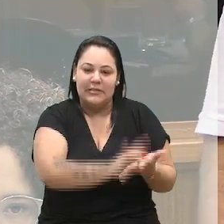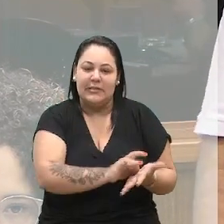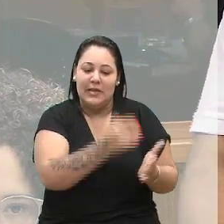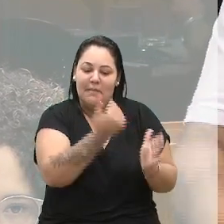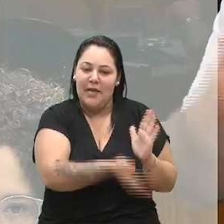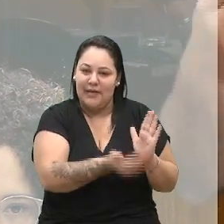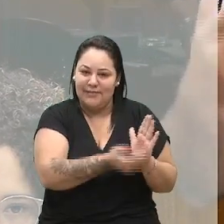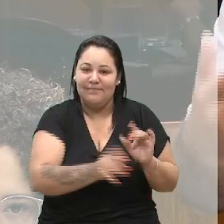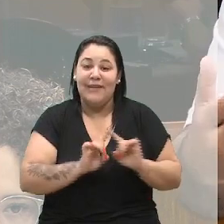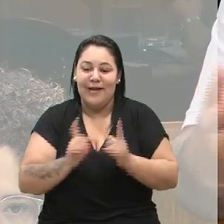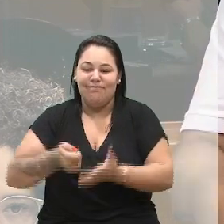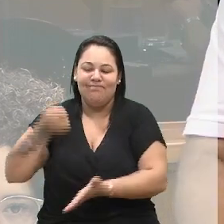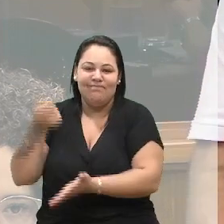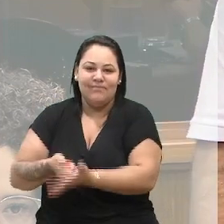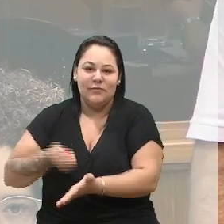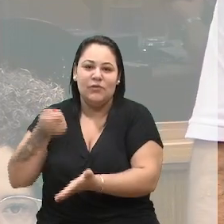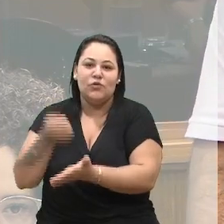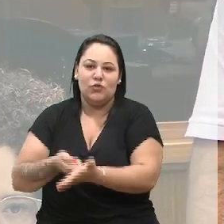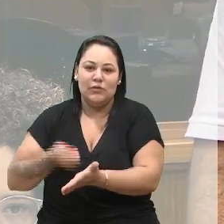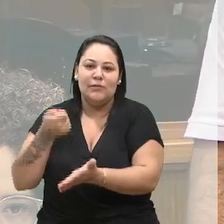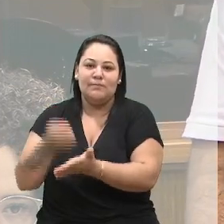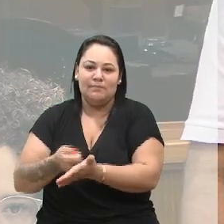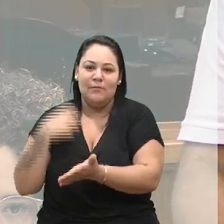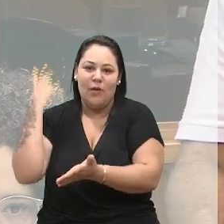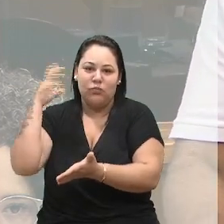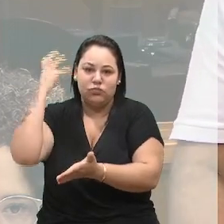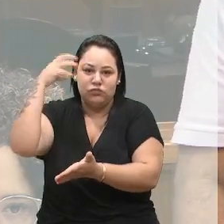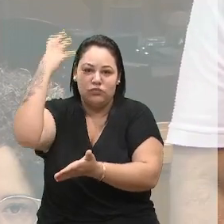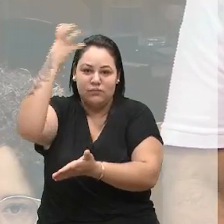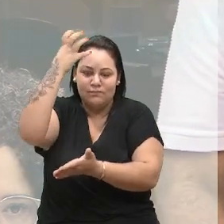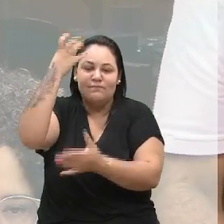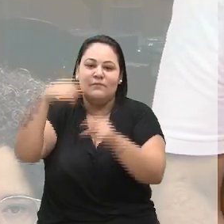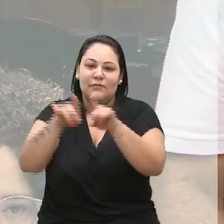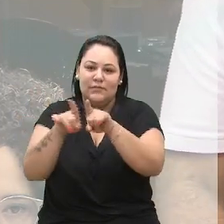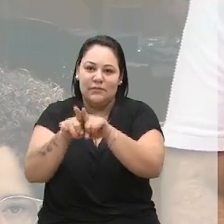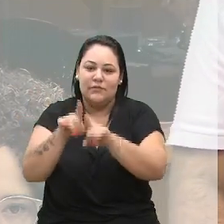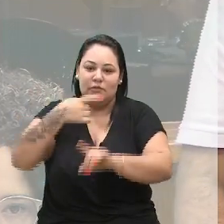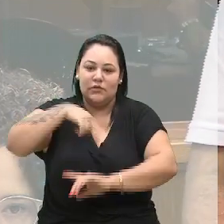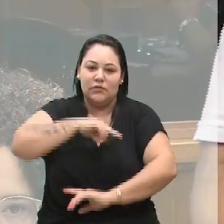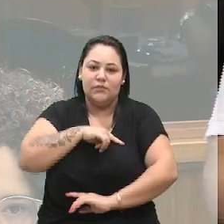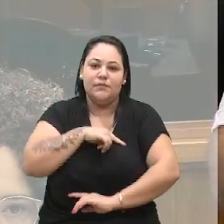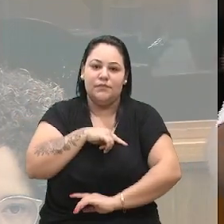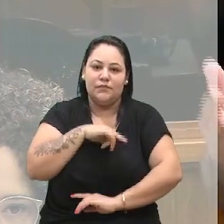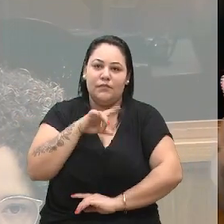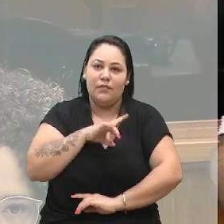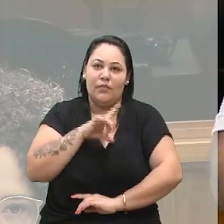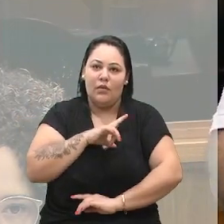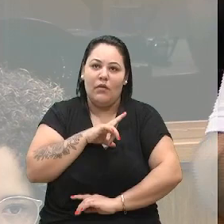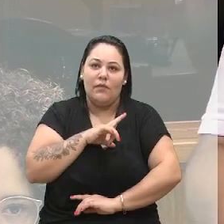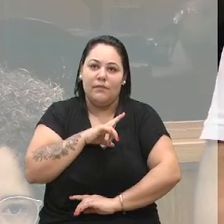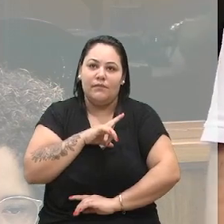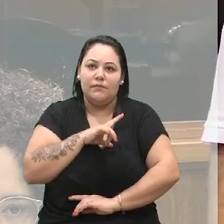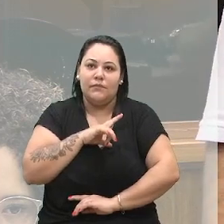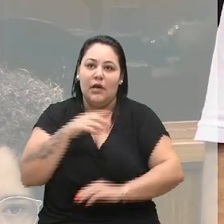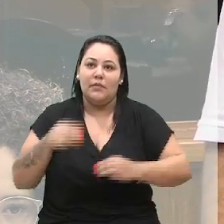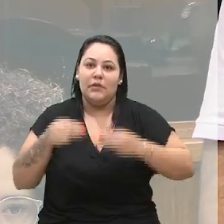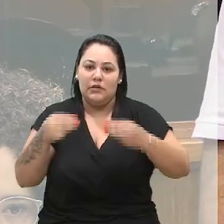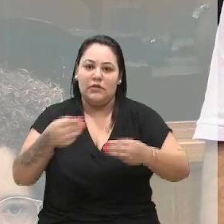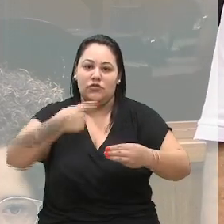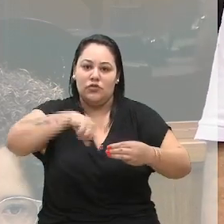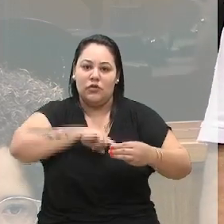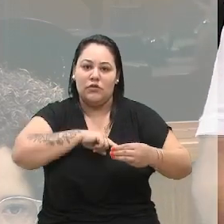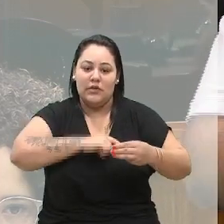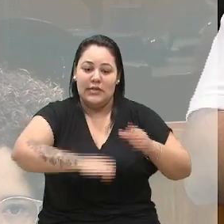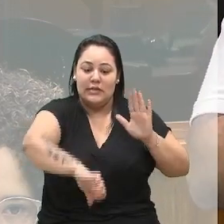luta da irmã da Marielle, que é a Marielle Franco, nossa ministra da Promoção da Igualdade Racial, e de todos nós, para que esse crime